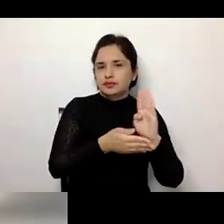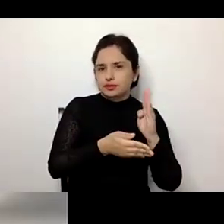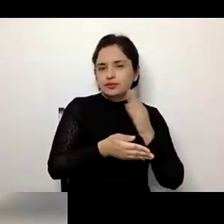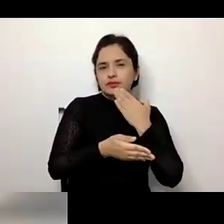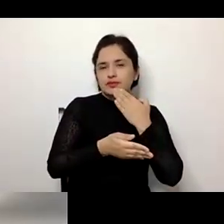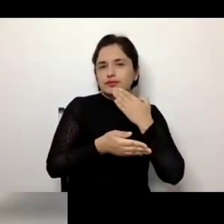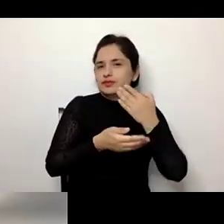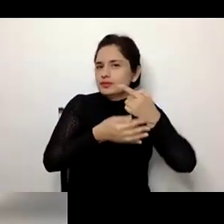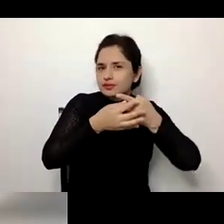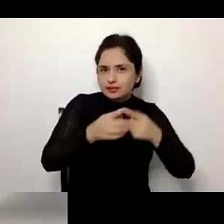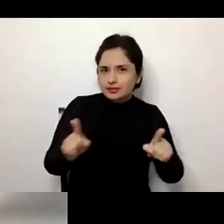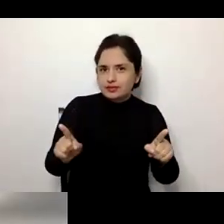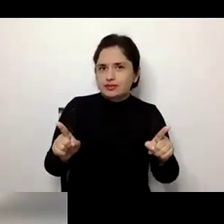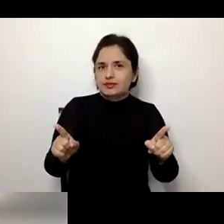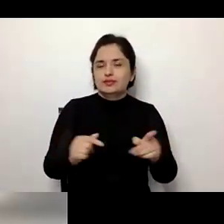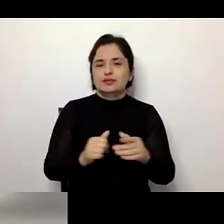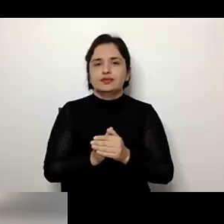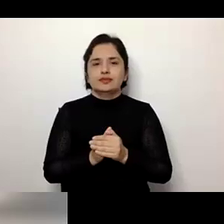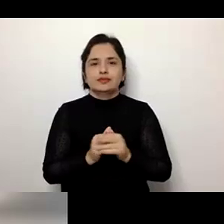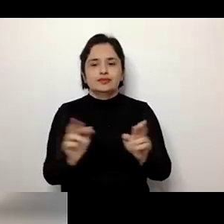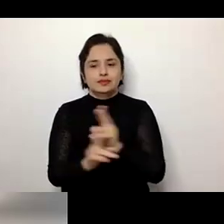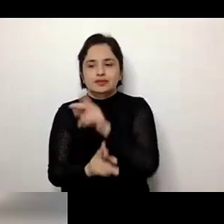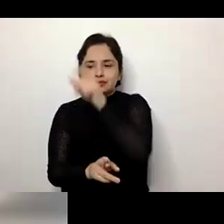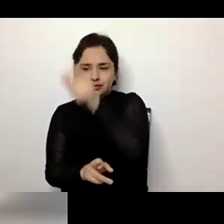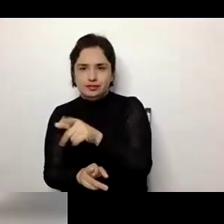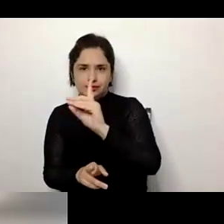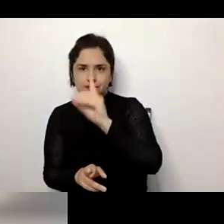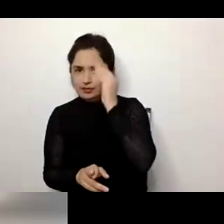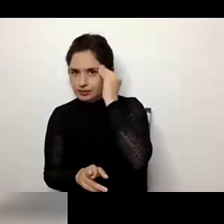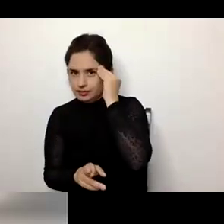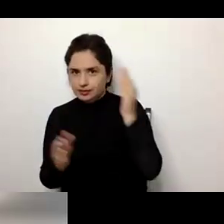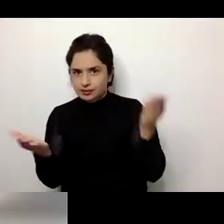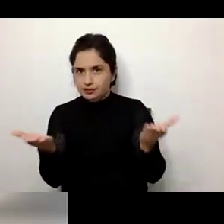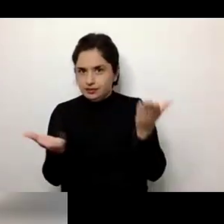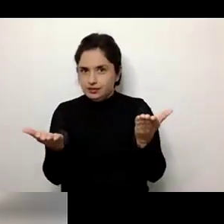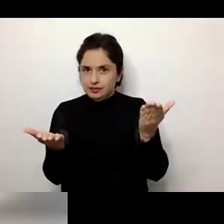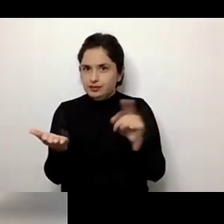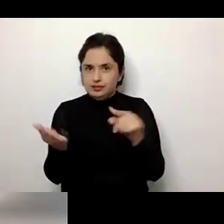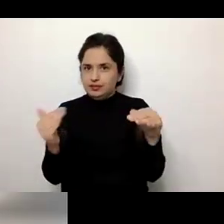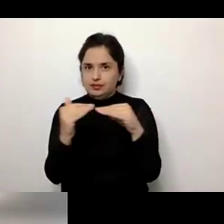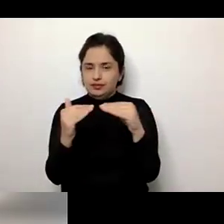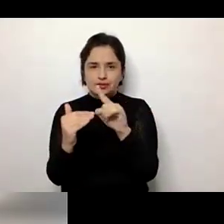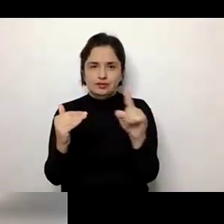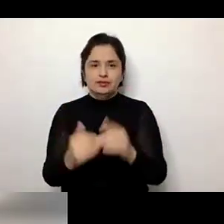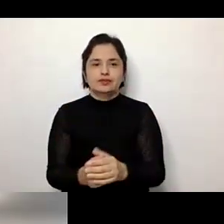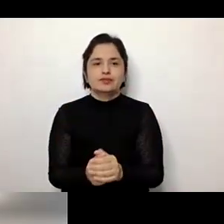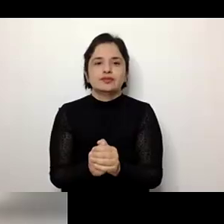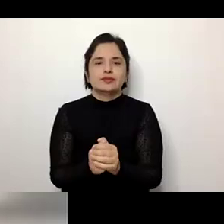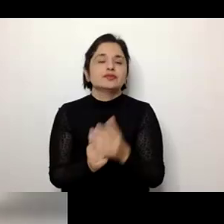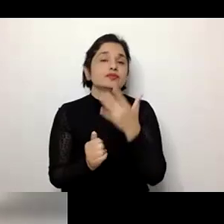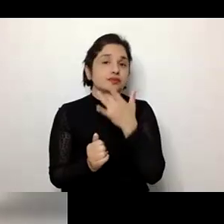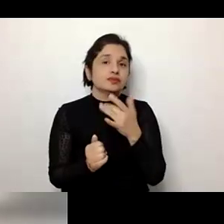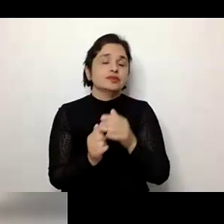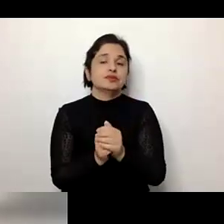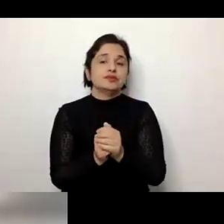predisposição diferente já em relação a outras pessoas com algum tipo de défici intelectual, porque justamente